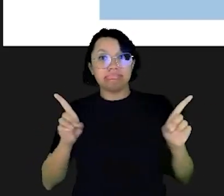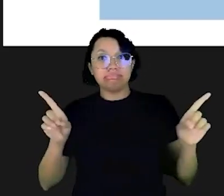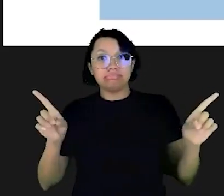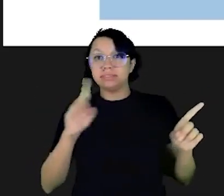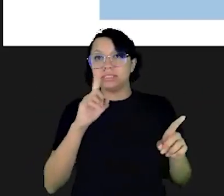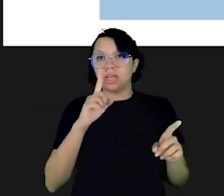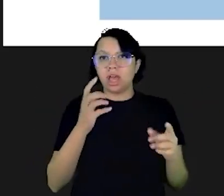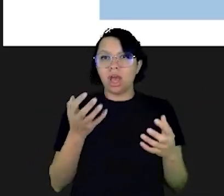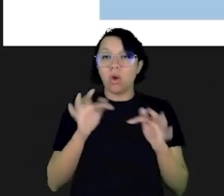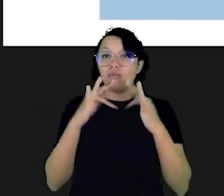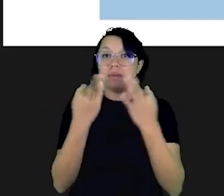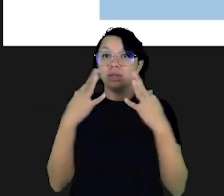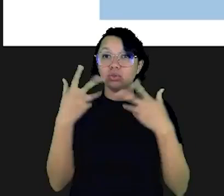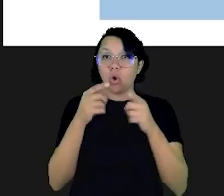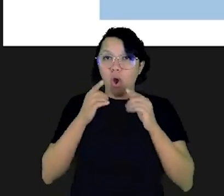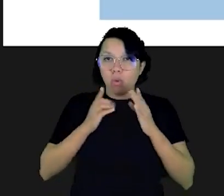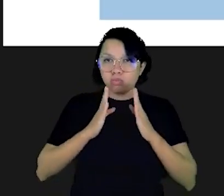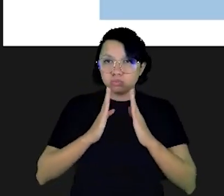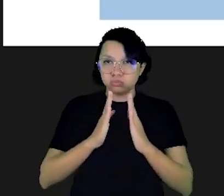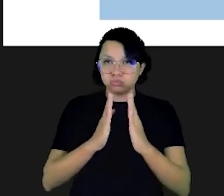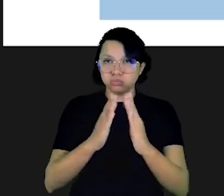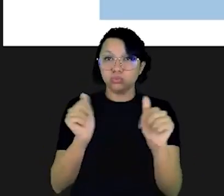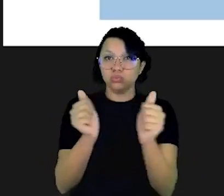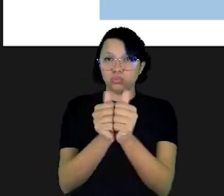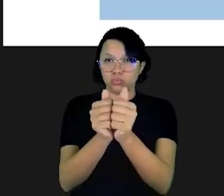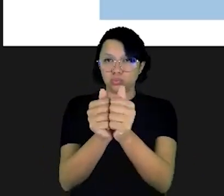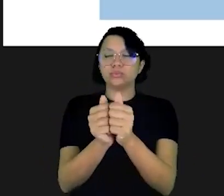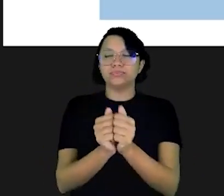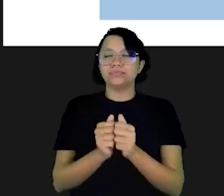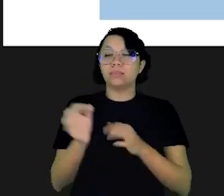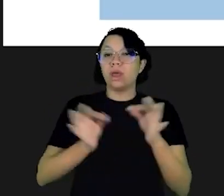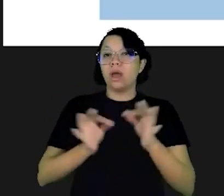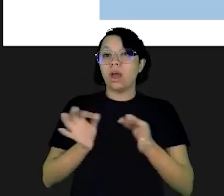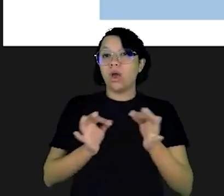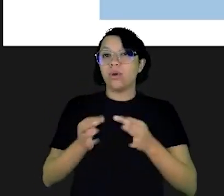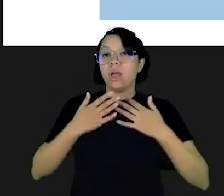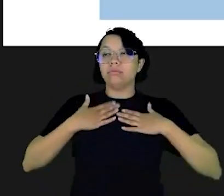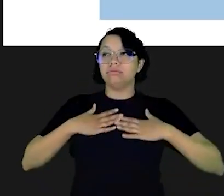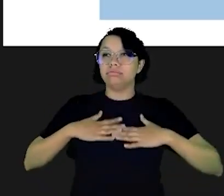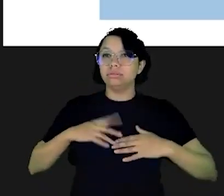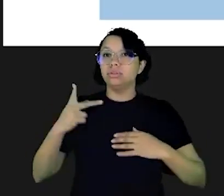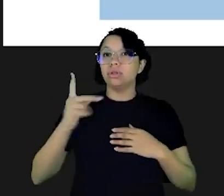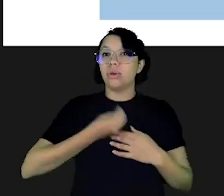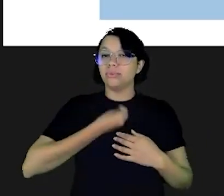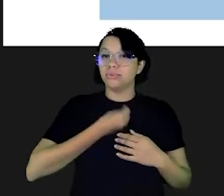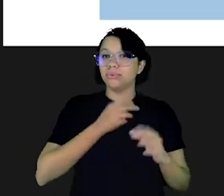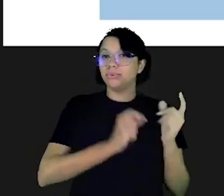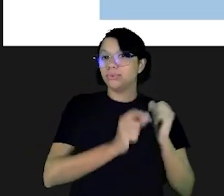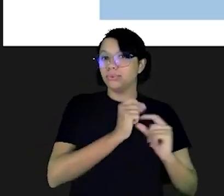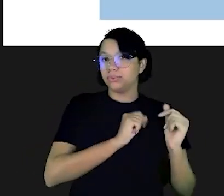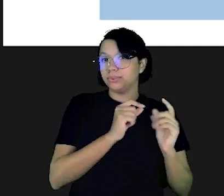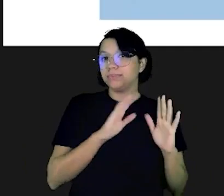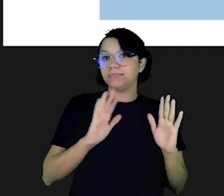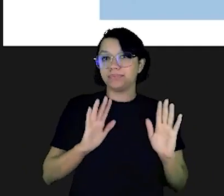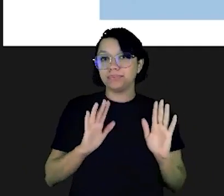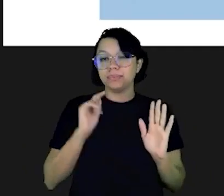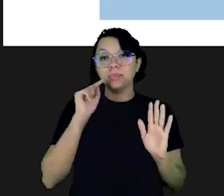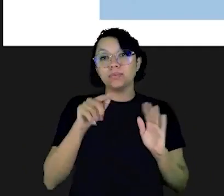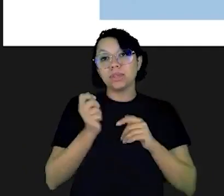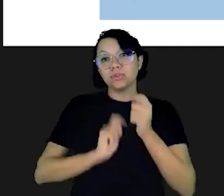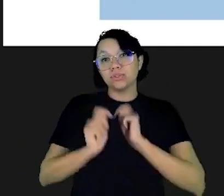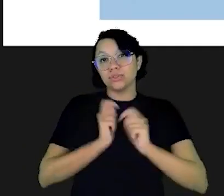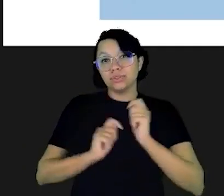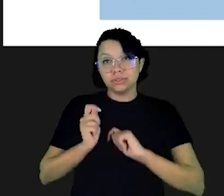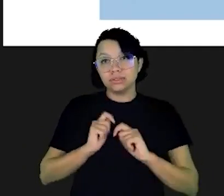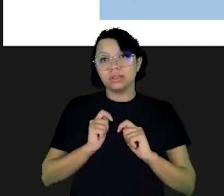caminhando juntos na mesma direção. planejar e conhecer a sua realidade para que você possa organizar e tranquilizar a sua vida